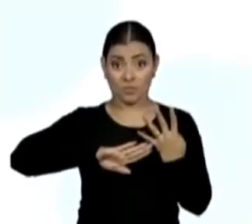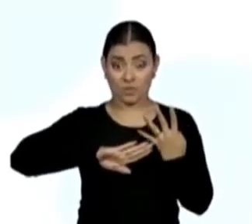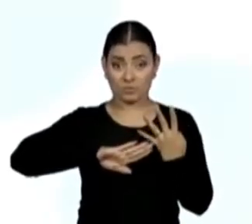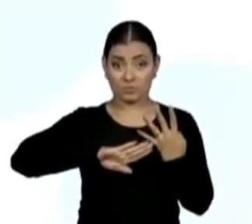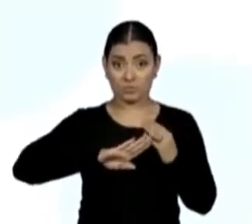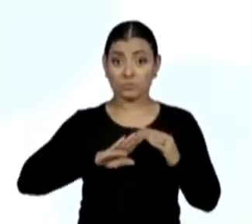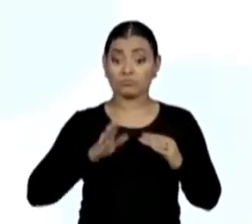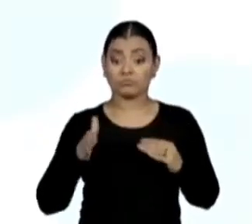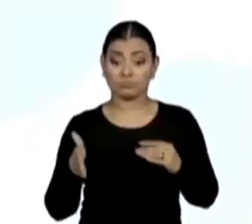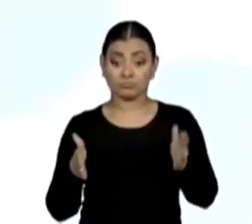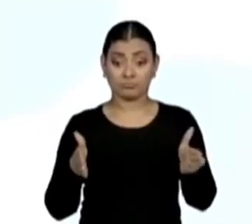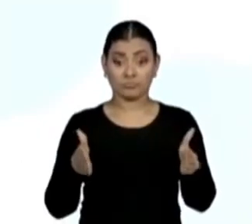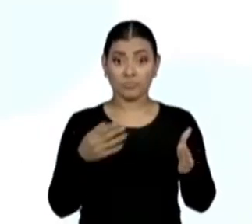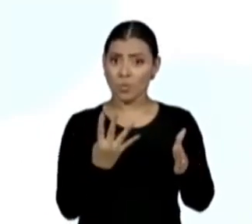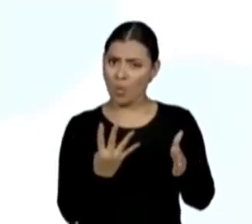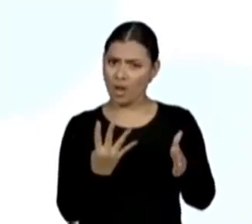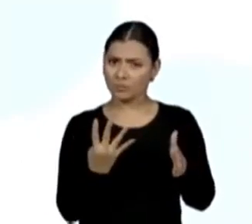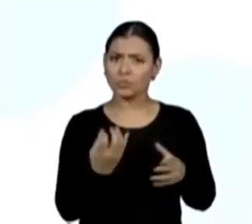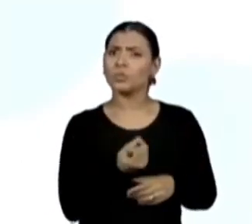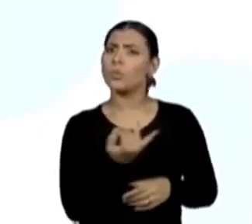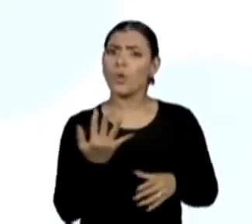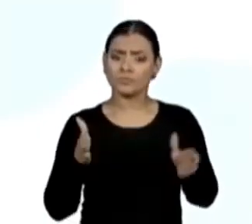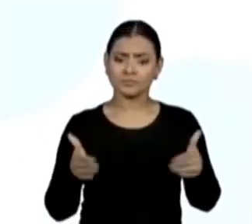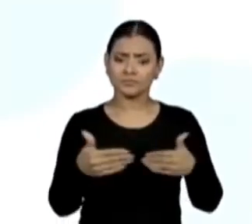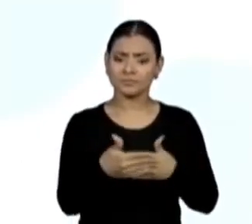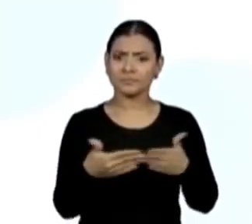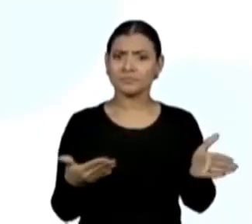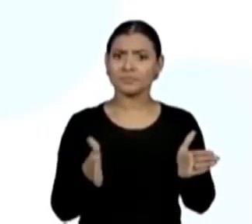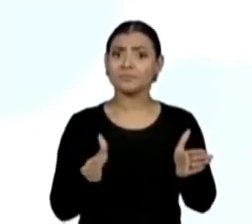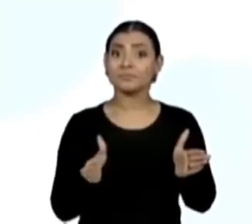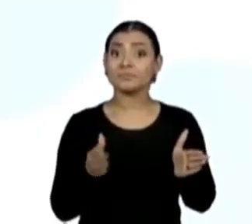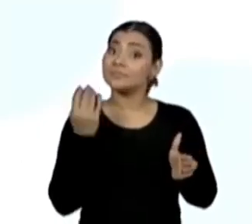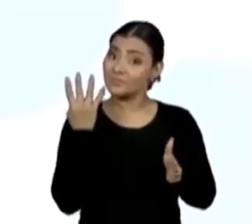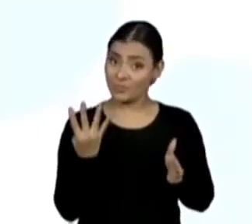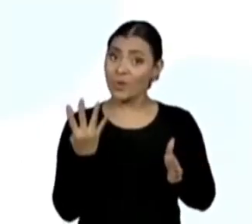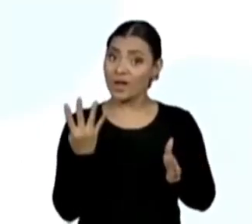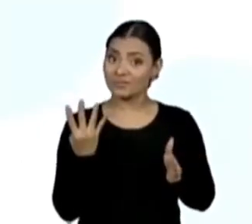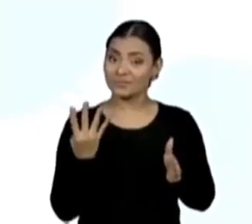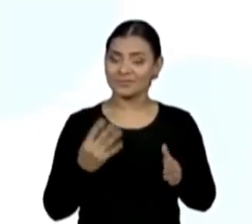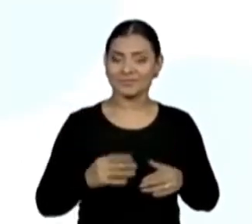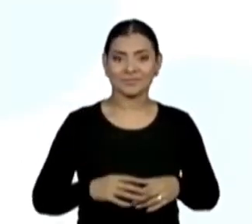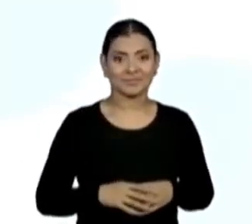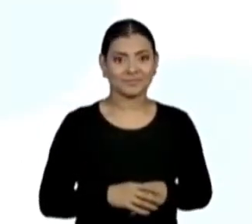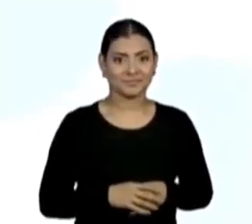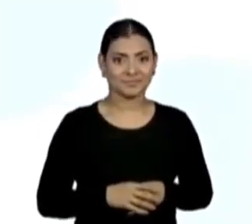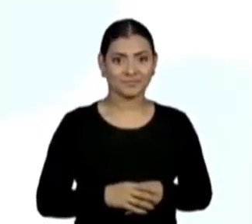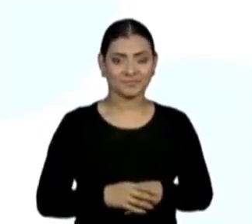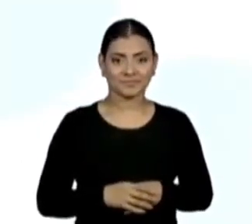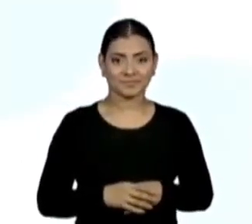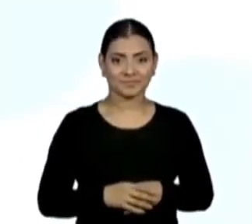Outro lado. Quantos lados, então, tenho nesse polígono? Quatro lados.